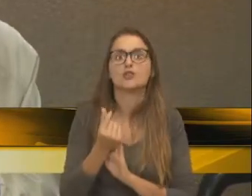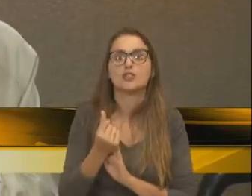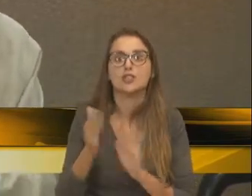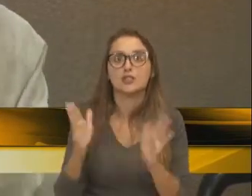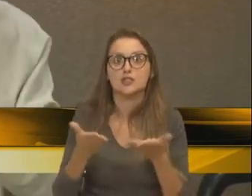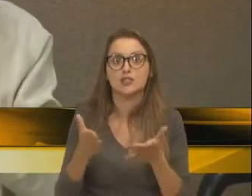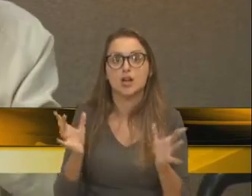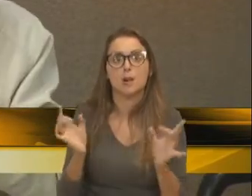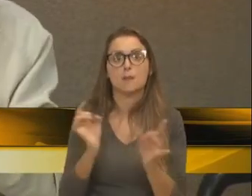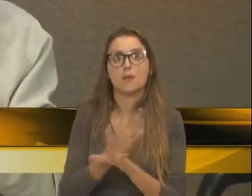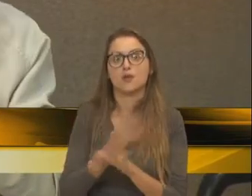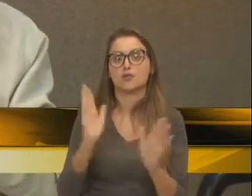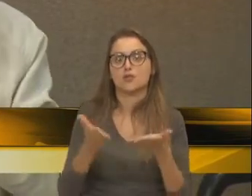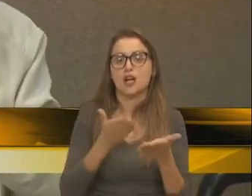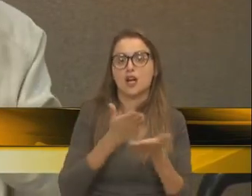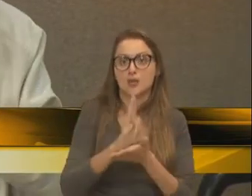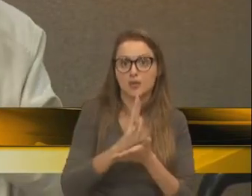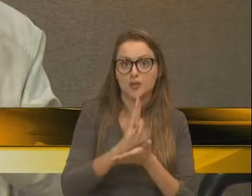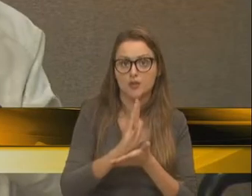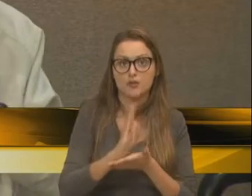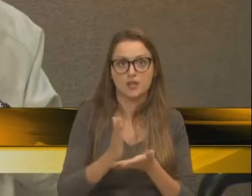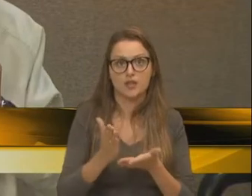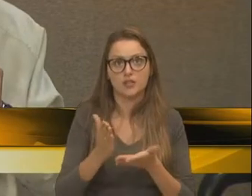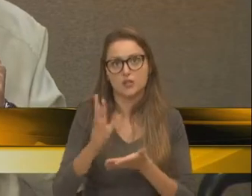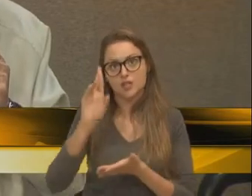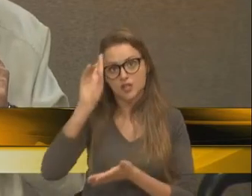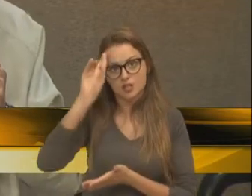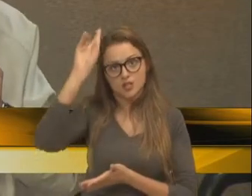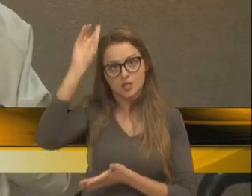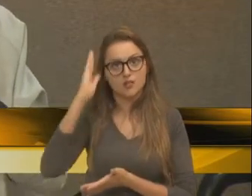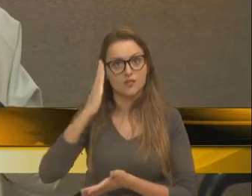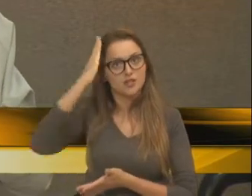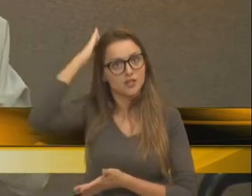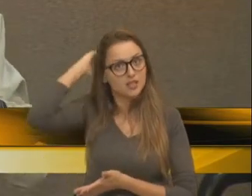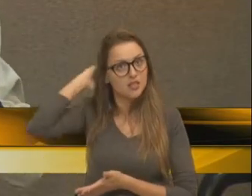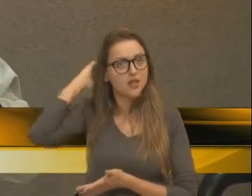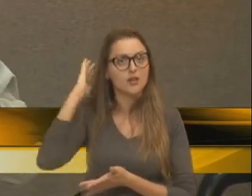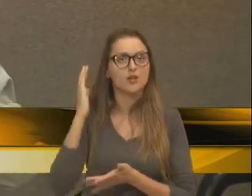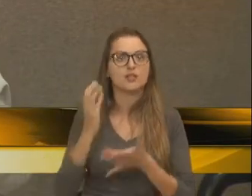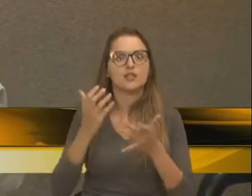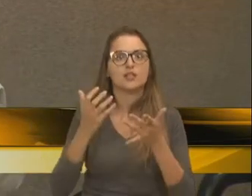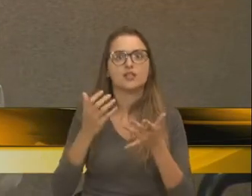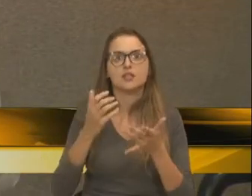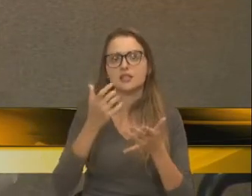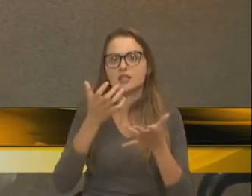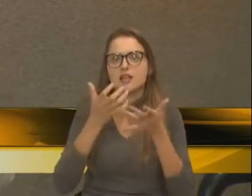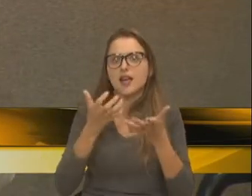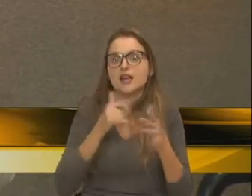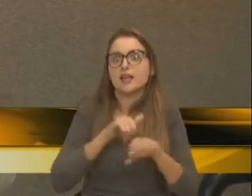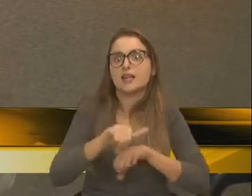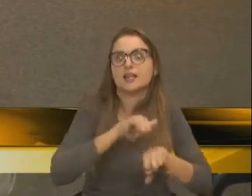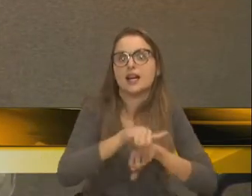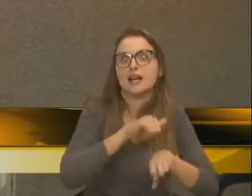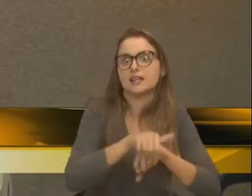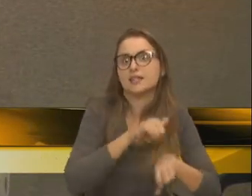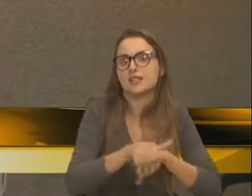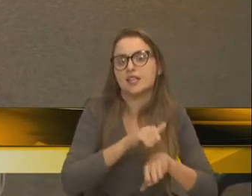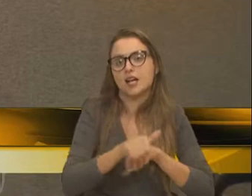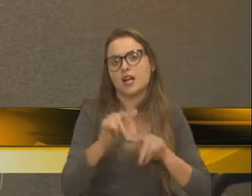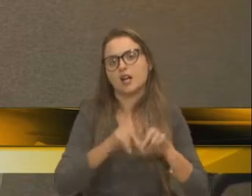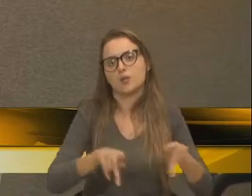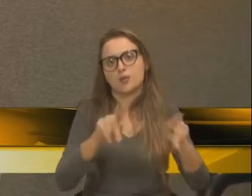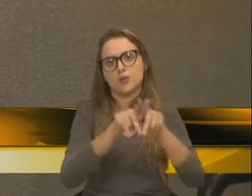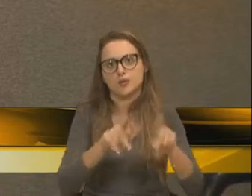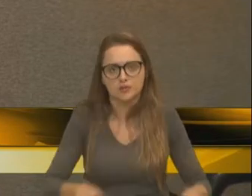carimbado. O prefeito Guerra está dando uma de chupim, botando o ovo no ninho dos outros.